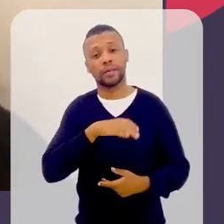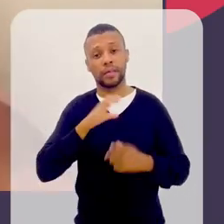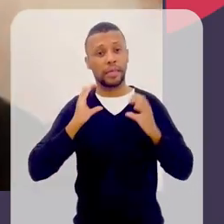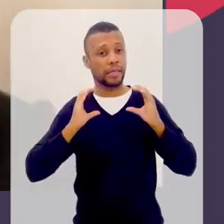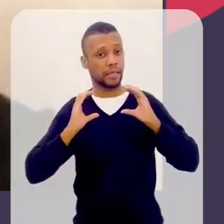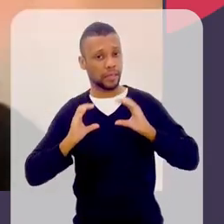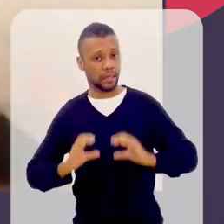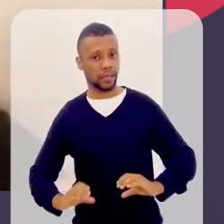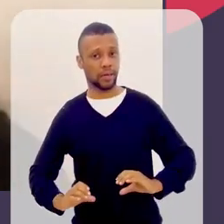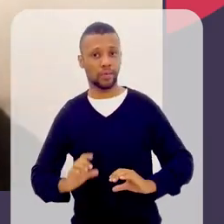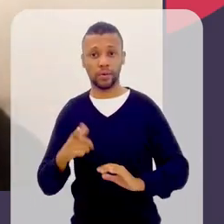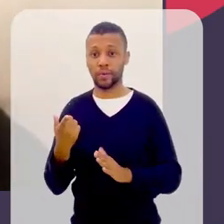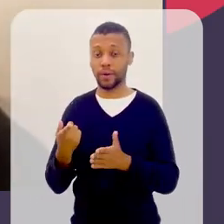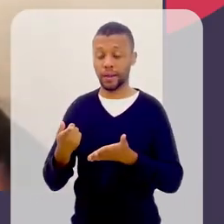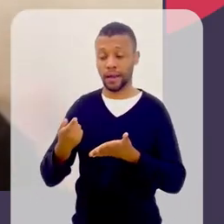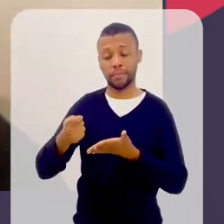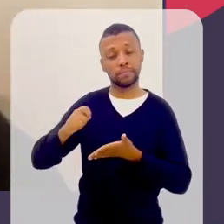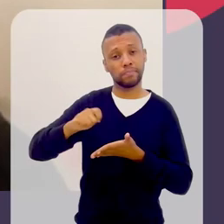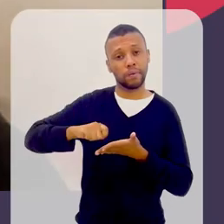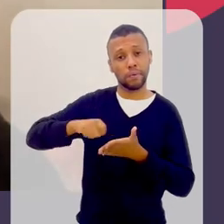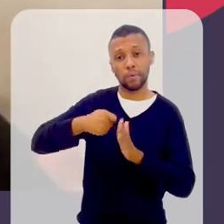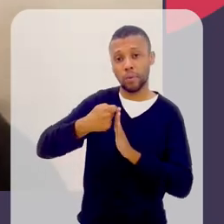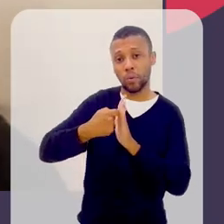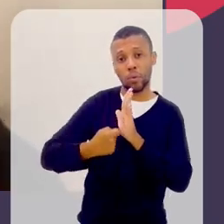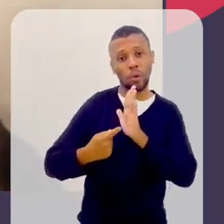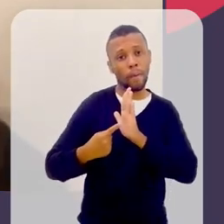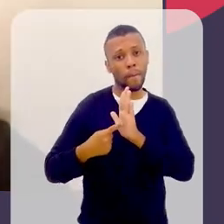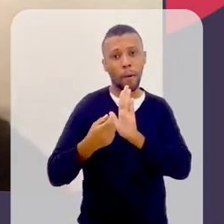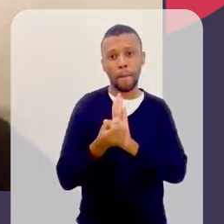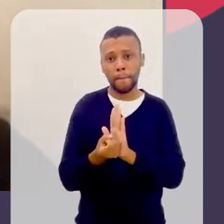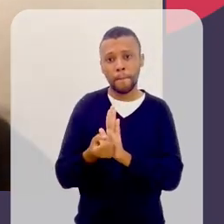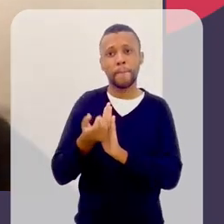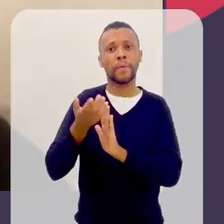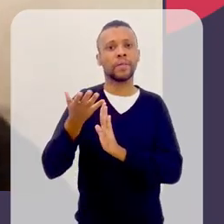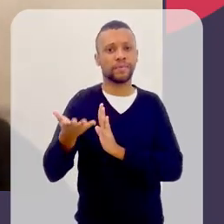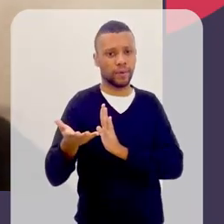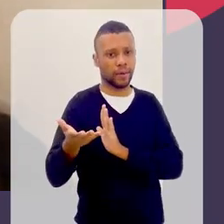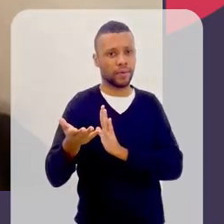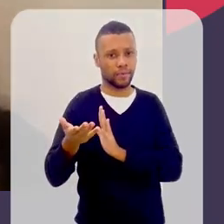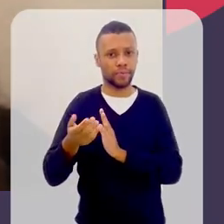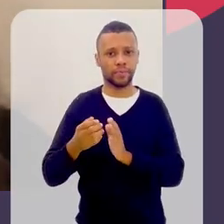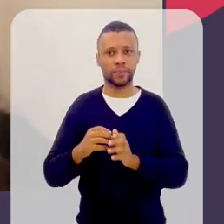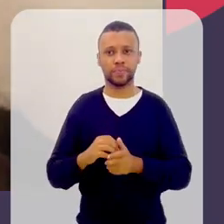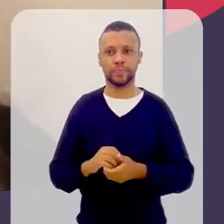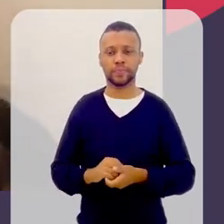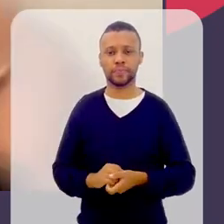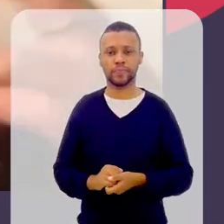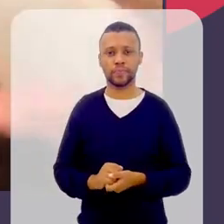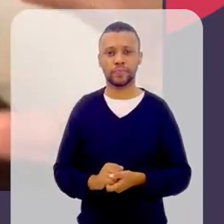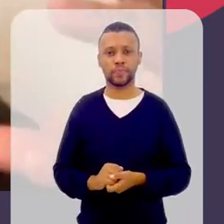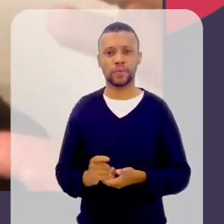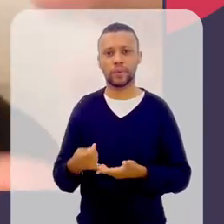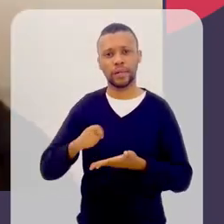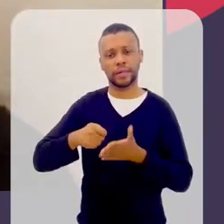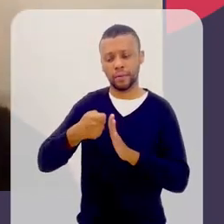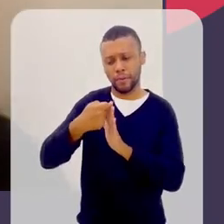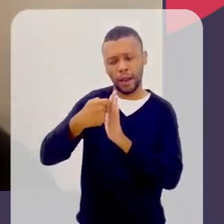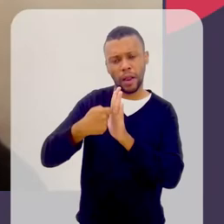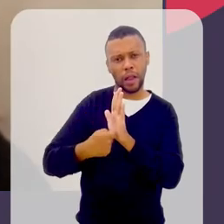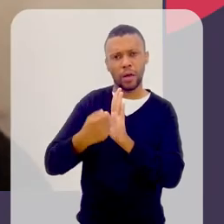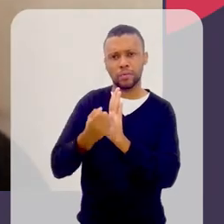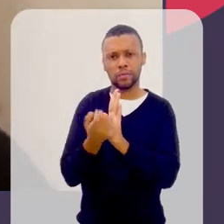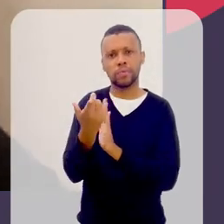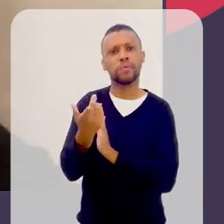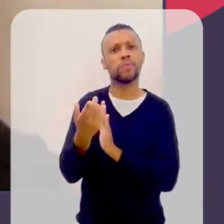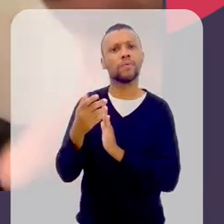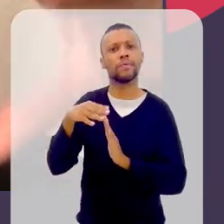E aí, ela escreve um manifesto. A gente aprende a Revolução Francesa na escola e ninguém fala da Olympe de Gouge, né? Então, ela escreve um manifesto e